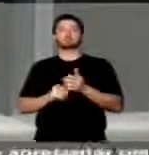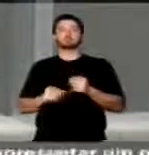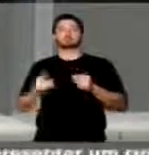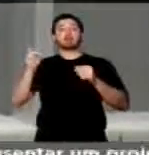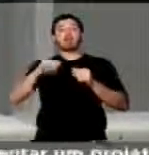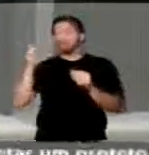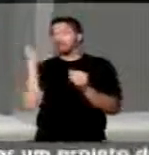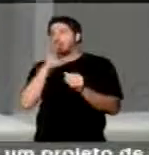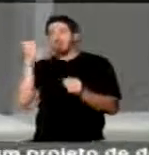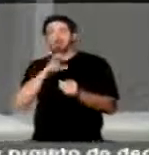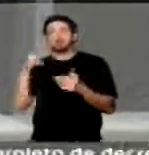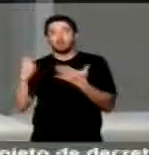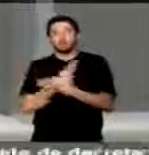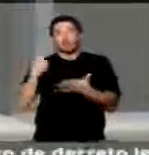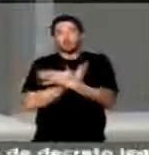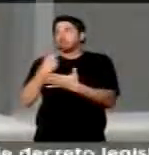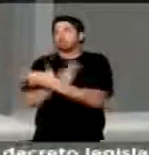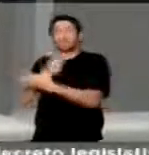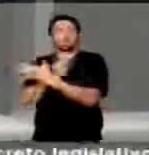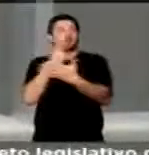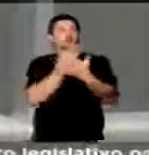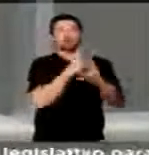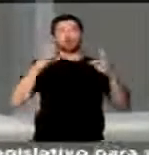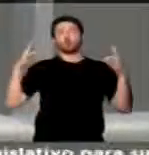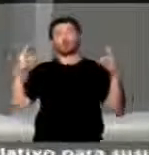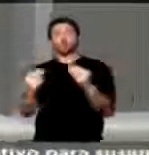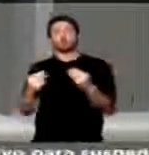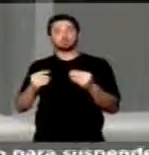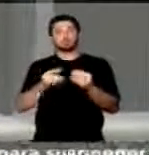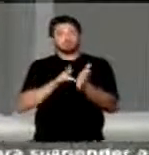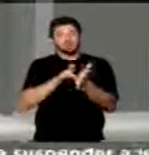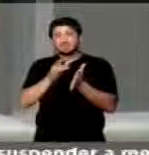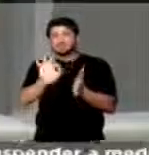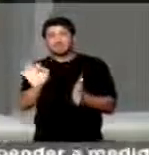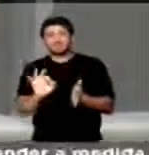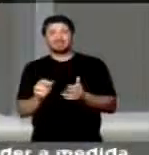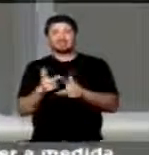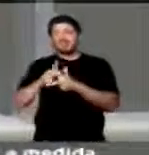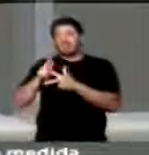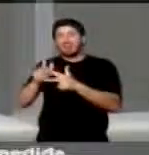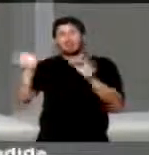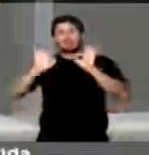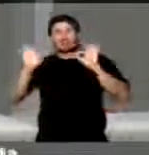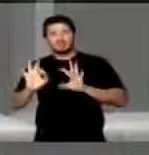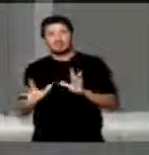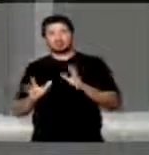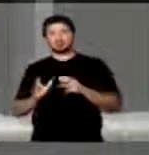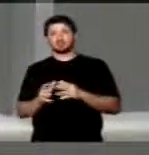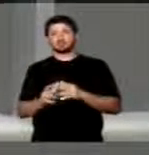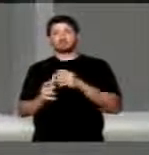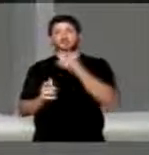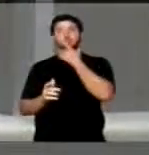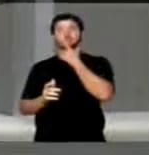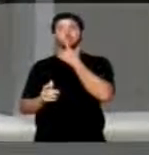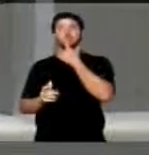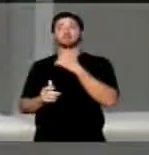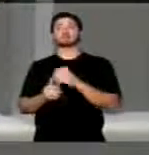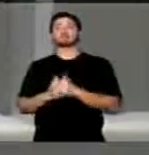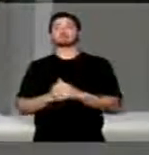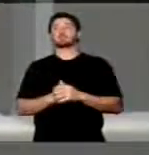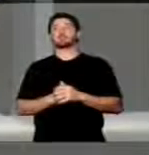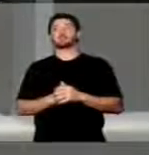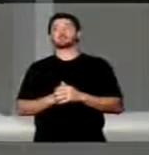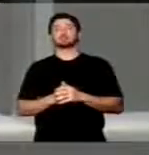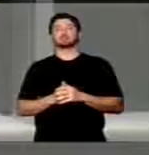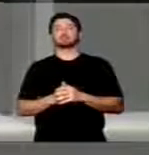é a rapidez com que isso está sendo feito. Nem disfarçam, nem disfarçaram... Tem quantos, O que eu disse,